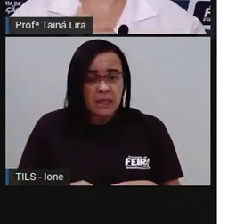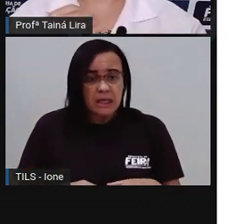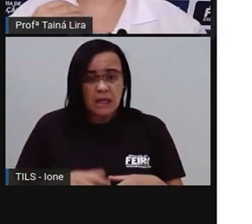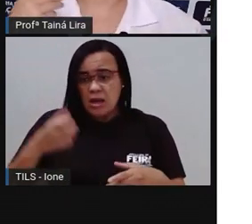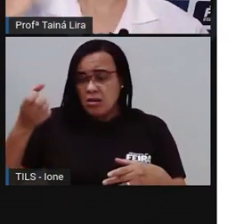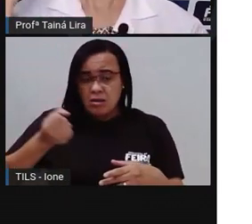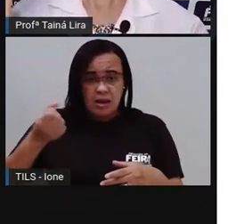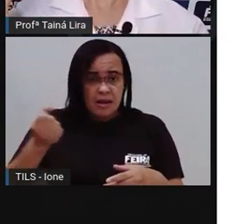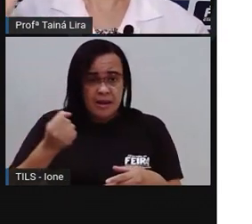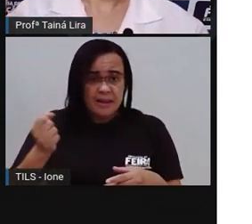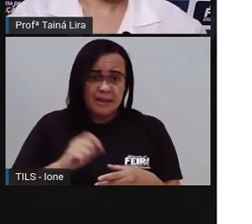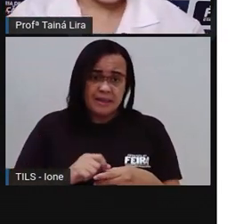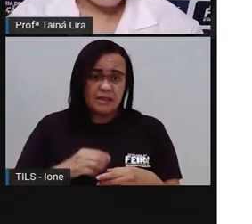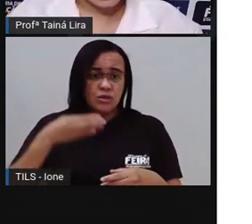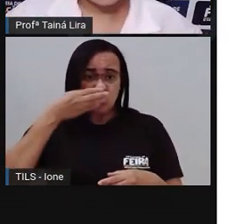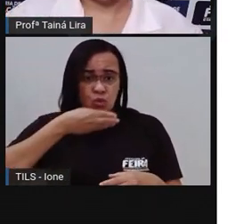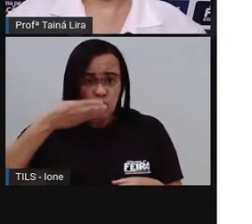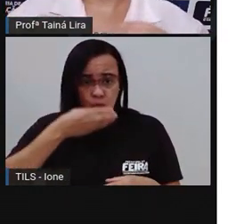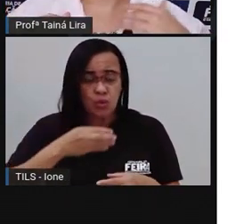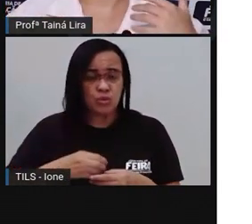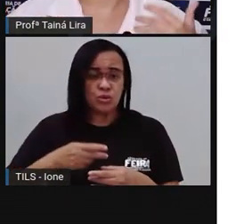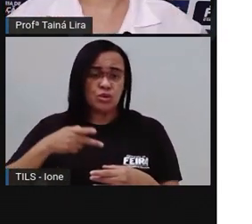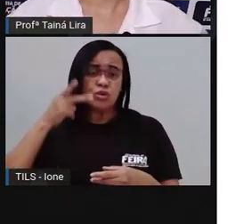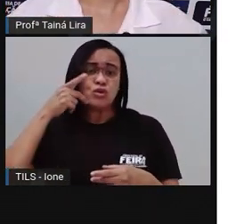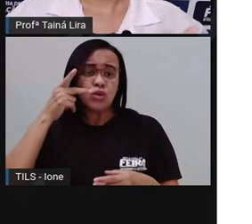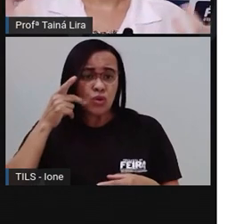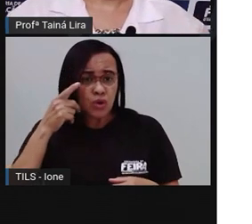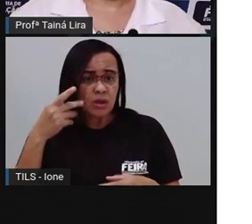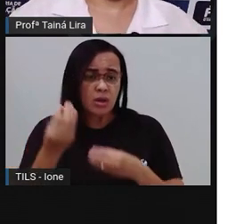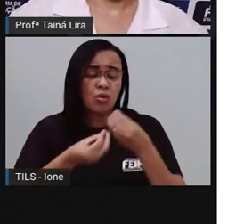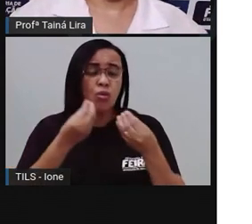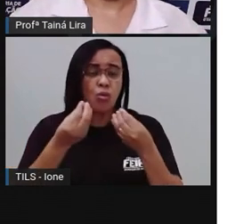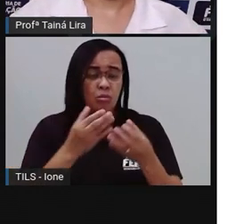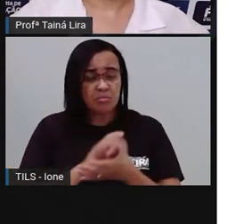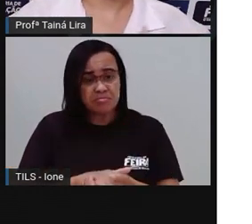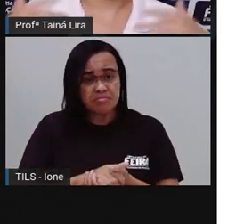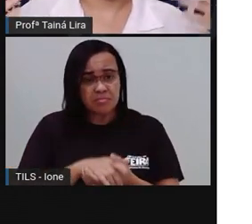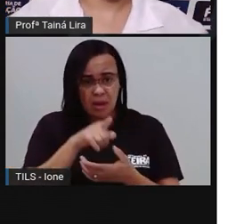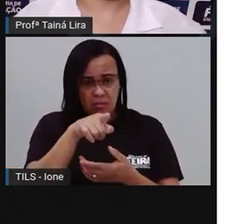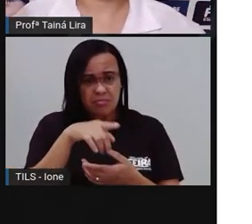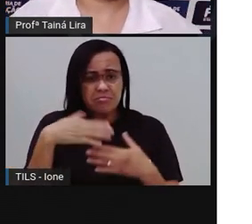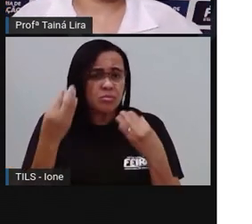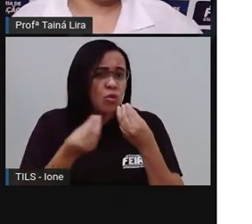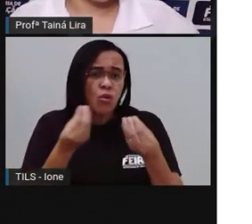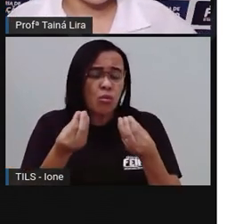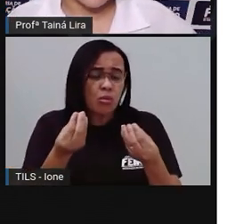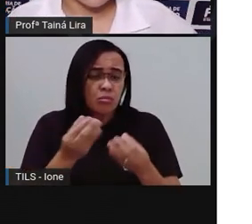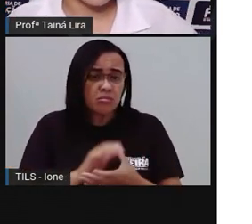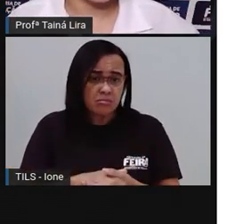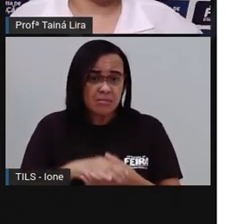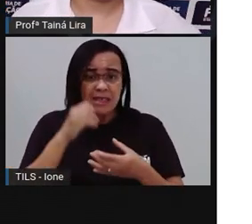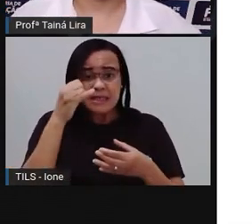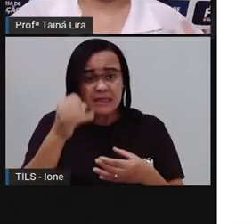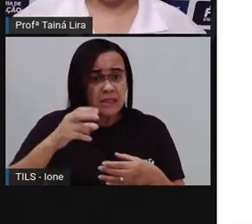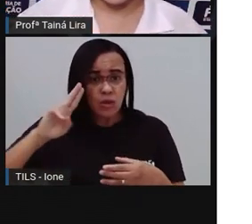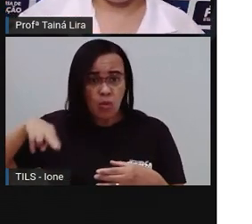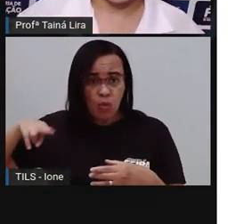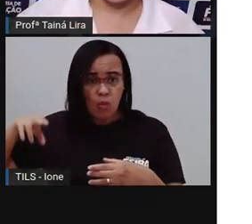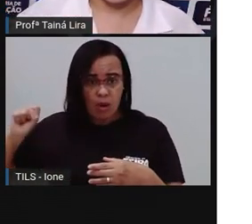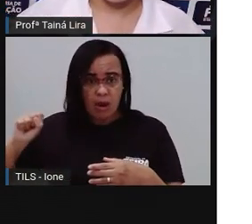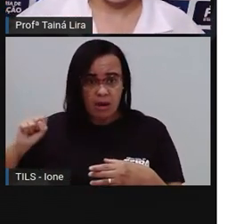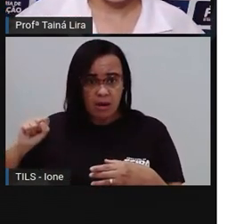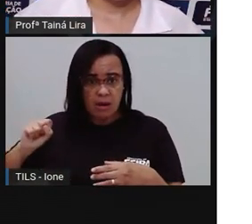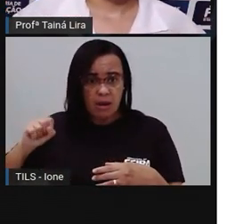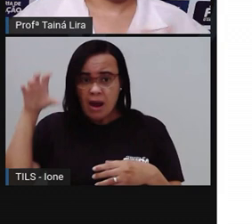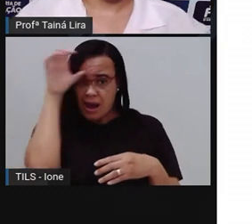condensado? O eu vou fazer com esse chocolate? E aí, como é que vai ser? Para quem nunca fez esse brigadeiro, será que vai conseguir